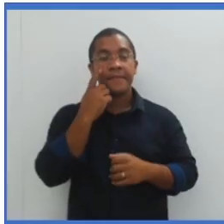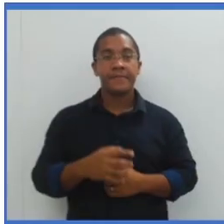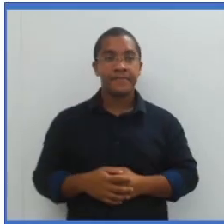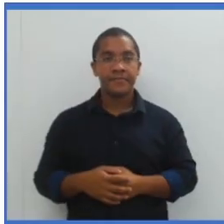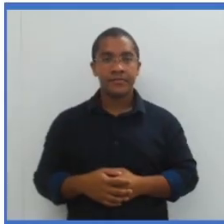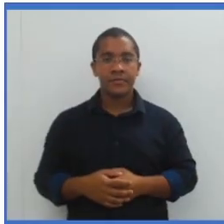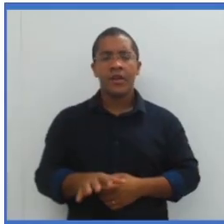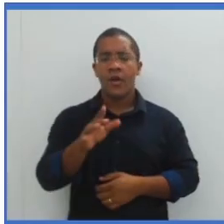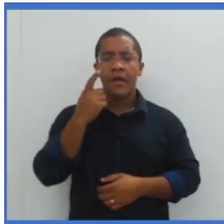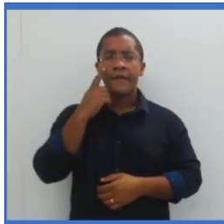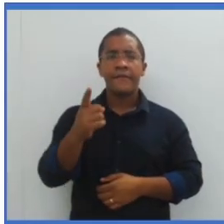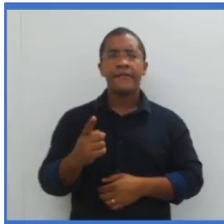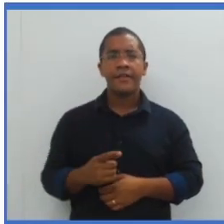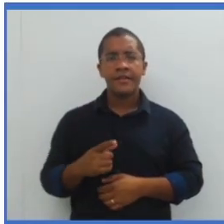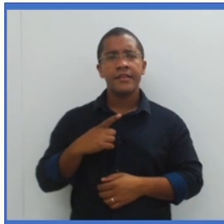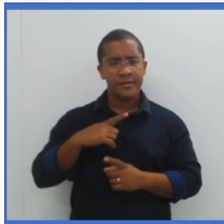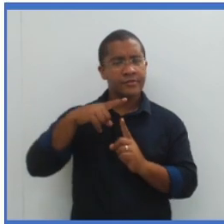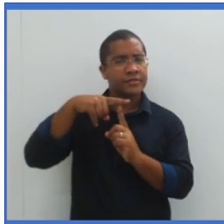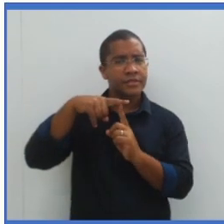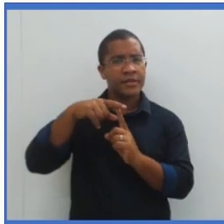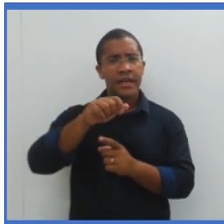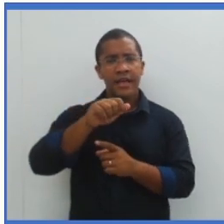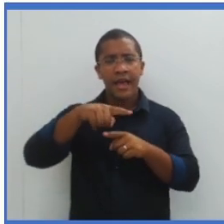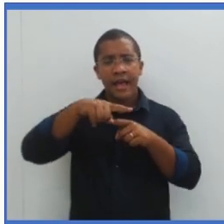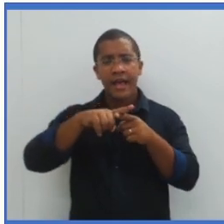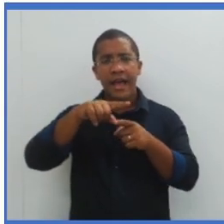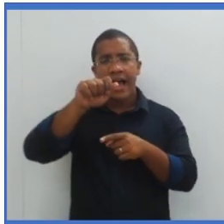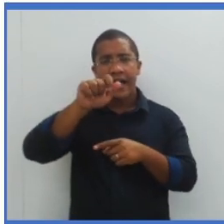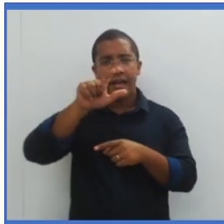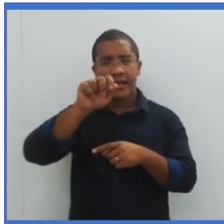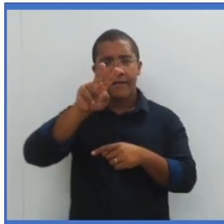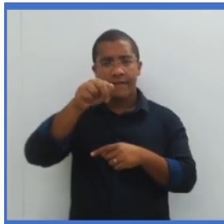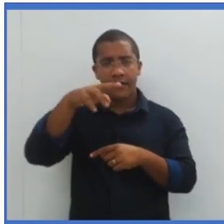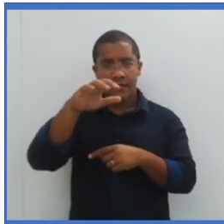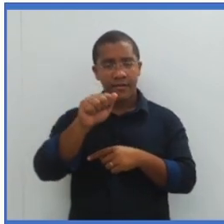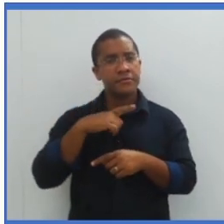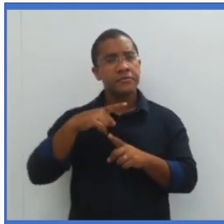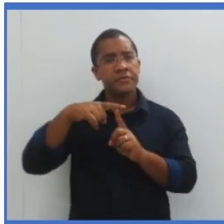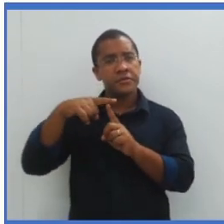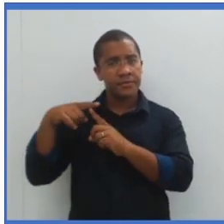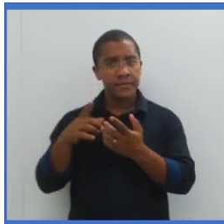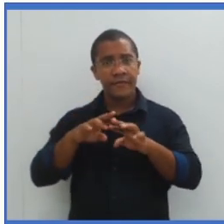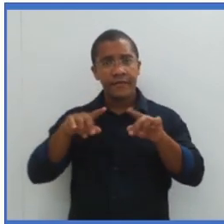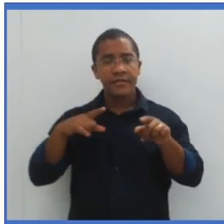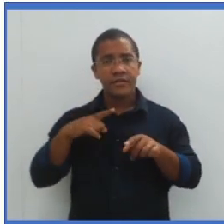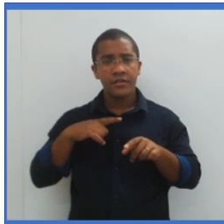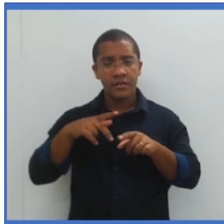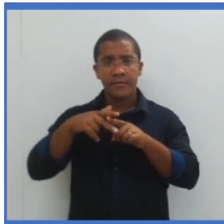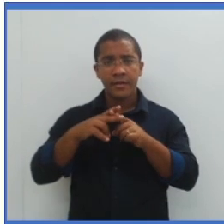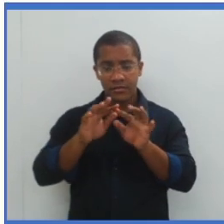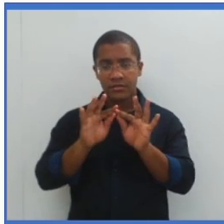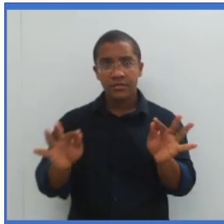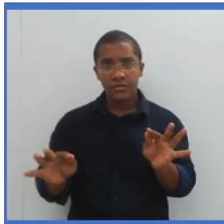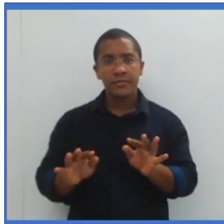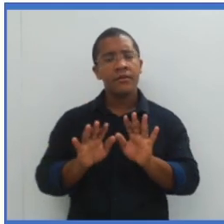Eu tenho aí tipos de alavancas, beleza? Máquinas simples,